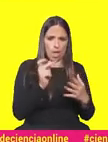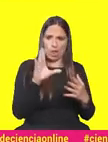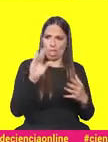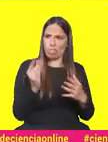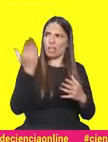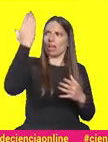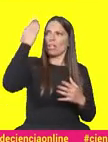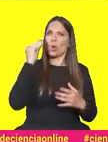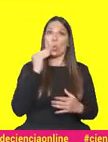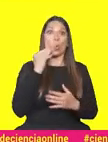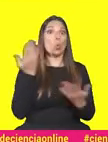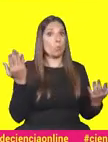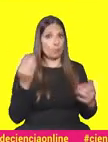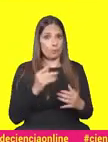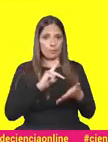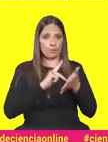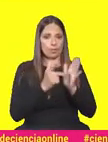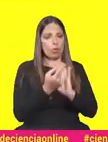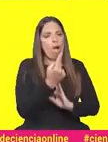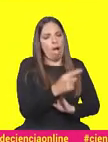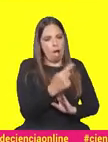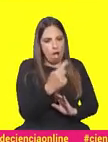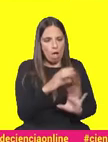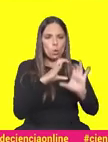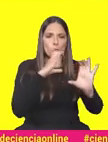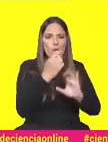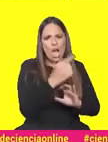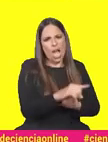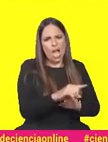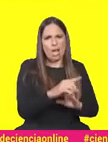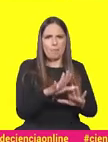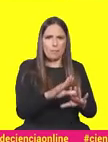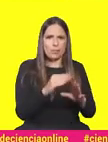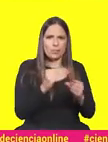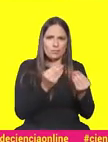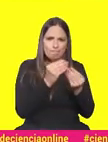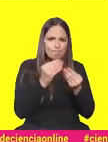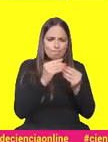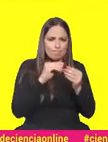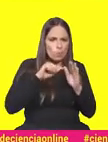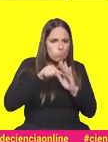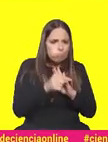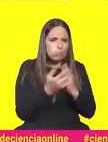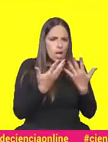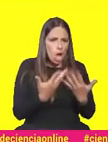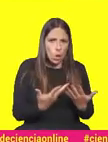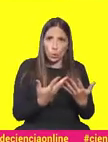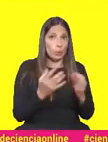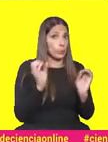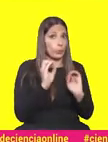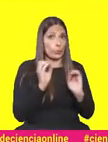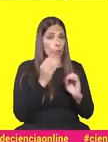atrás, em que já existia tecnologia, havia comunicação, mas nós não tínhamos a facilidade que temos hoje em dia e a